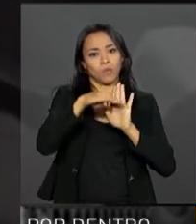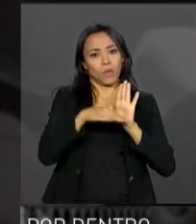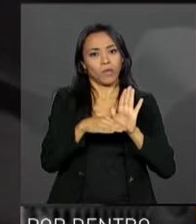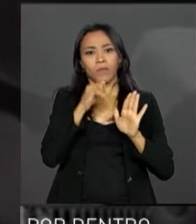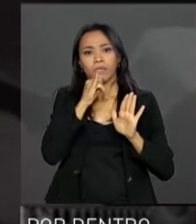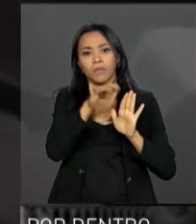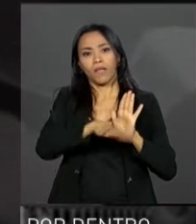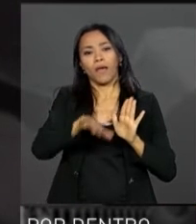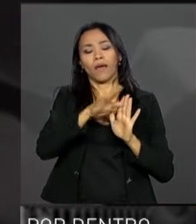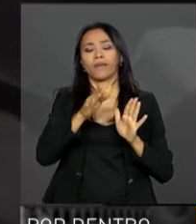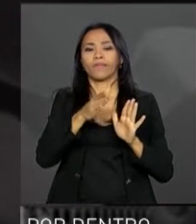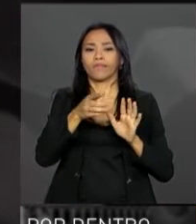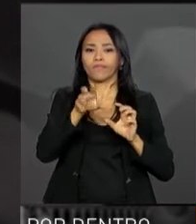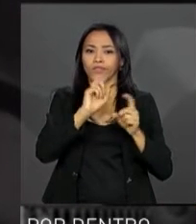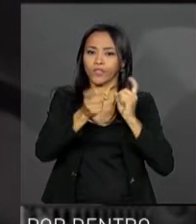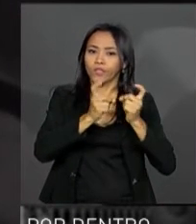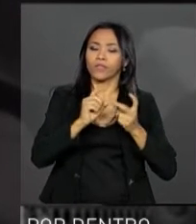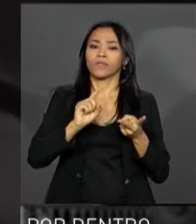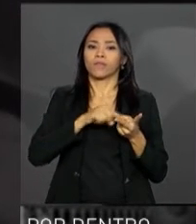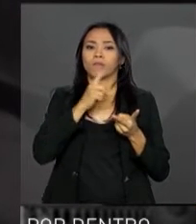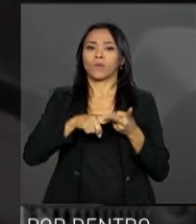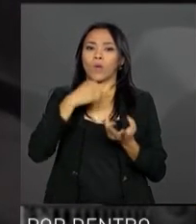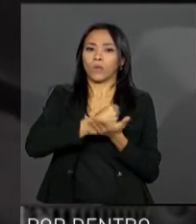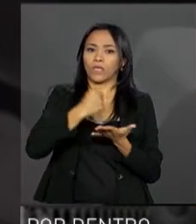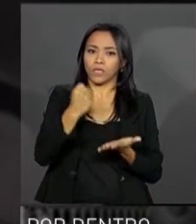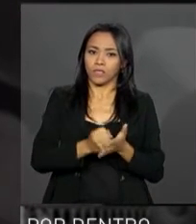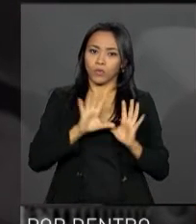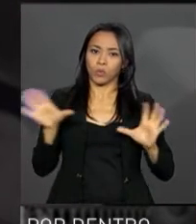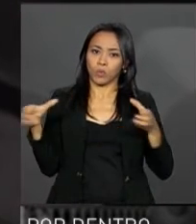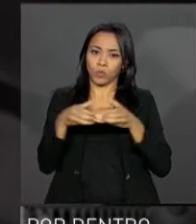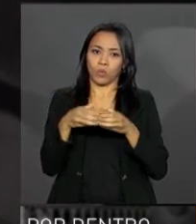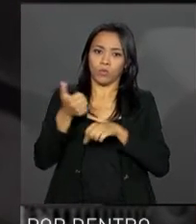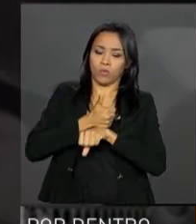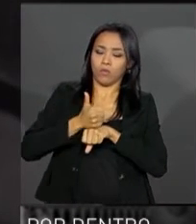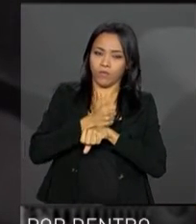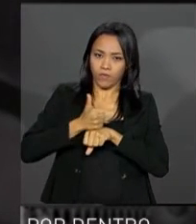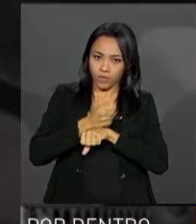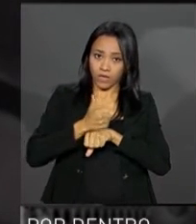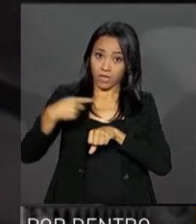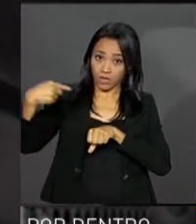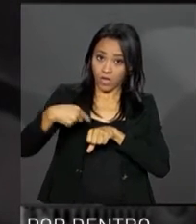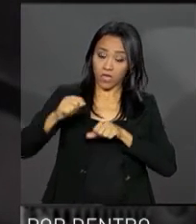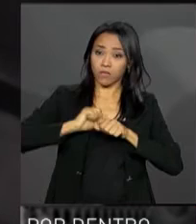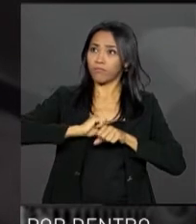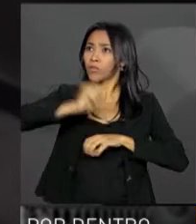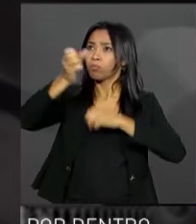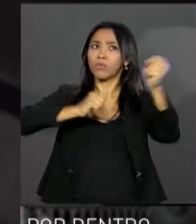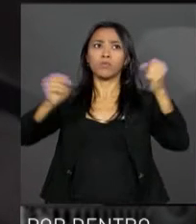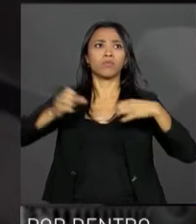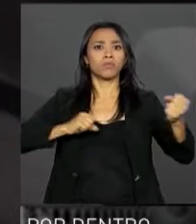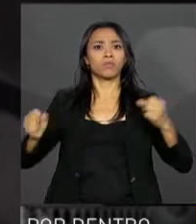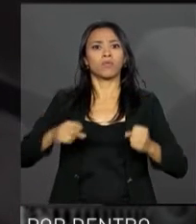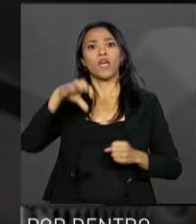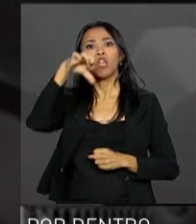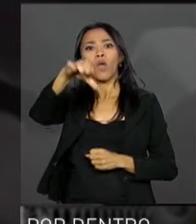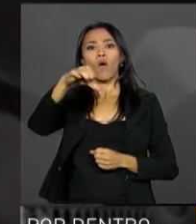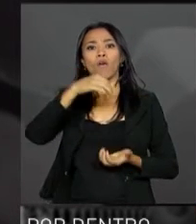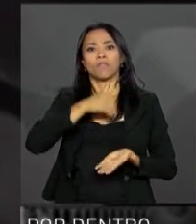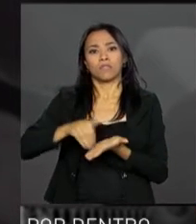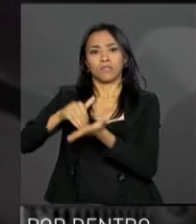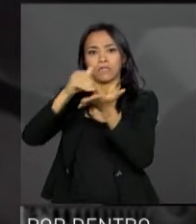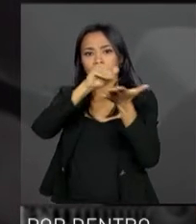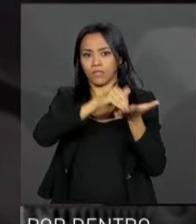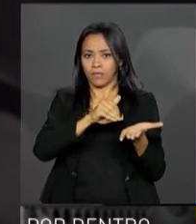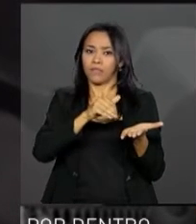gestão, a partir de investimento em contratação de uma equipe de profissionais que são espalhados em nove escritórios nos nove